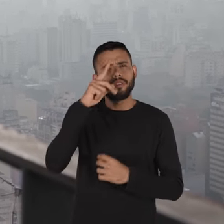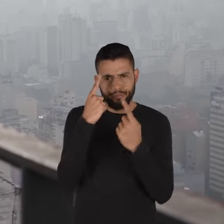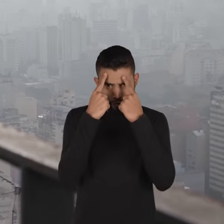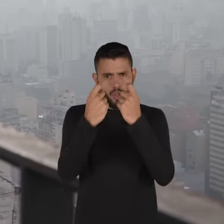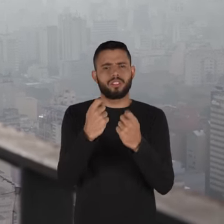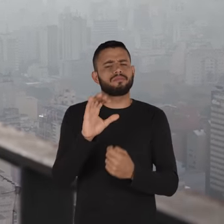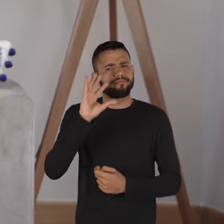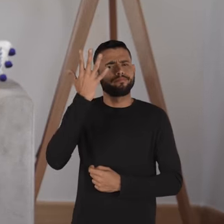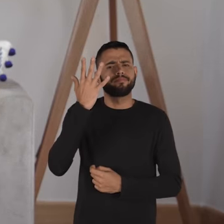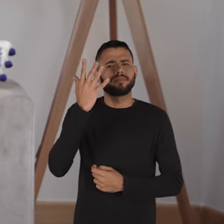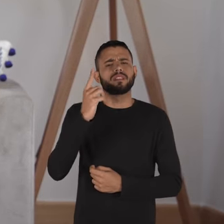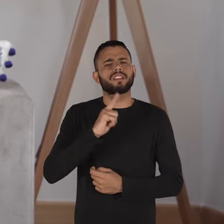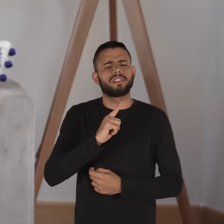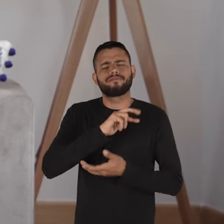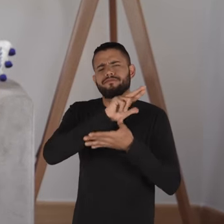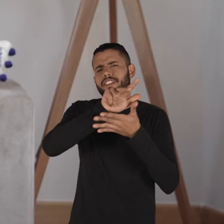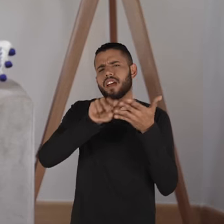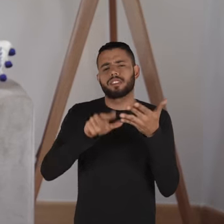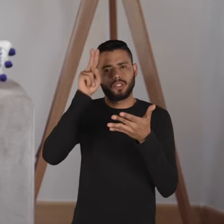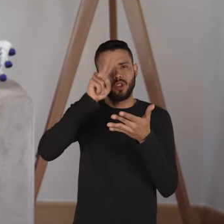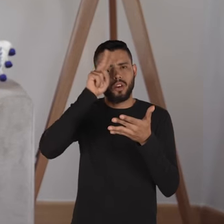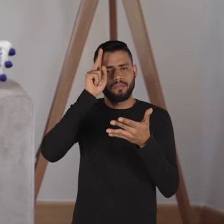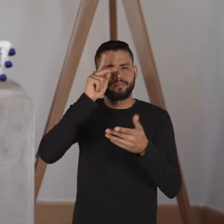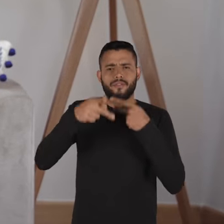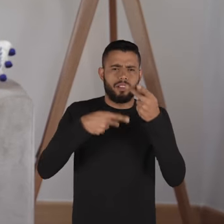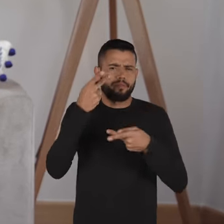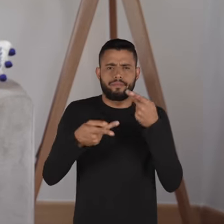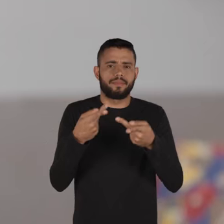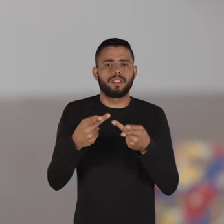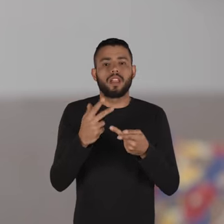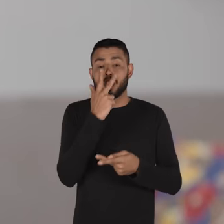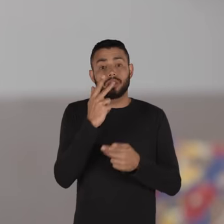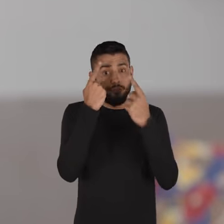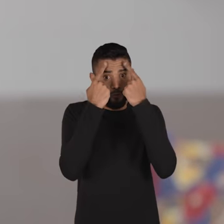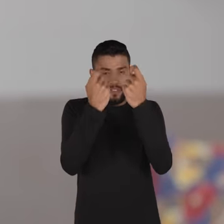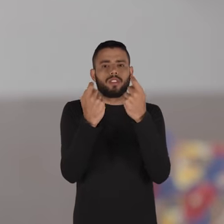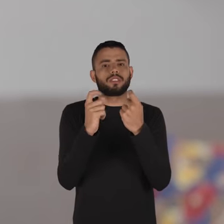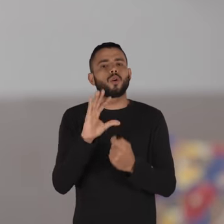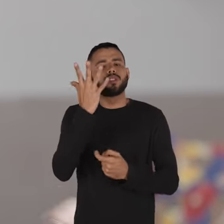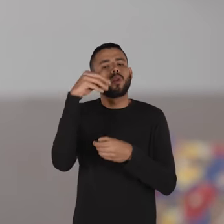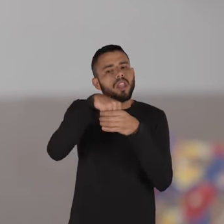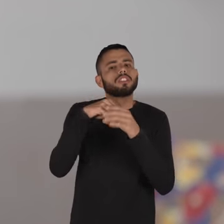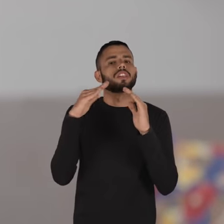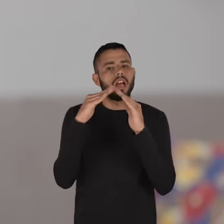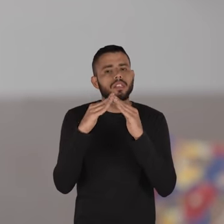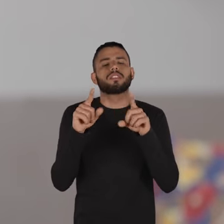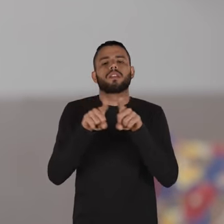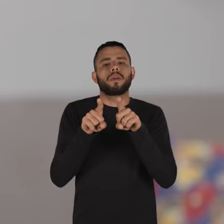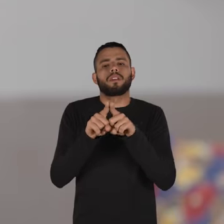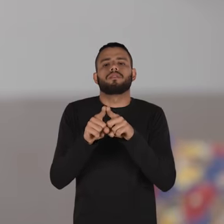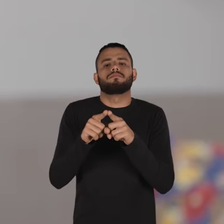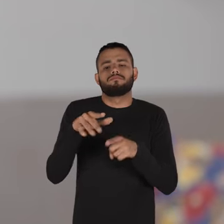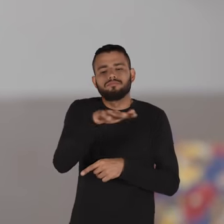violência para contar toda mulher tem várias histórias de violência para contar são violências que aconteceram em casa são